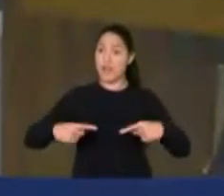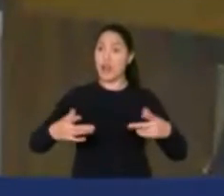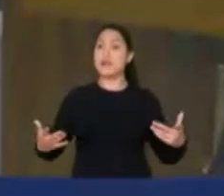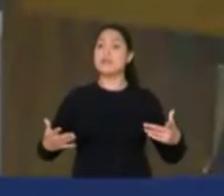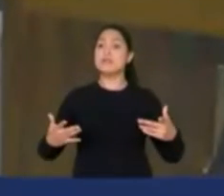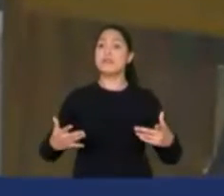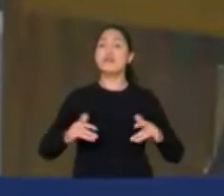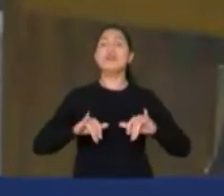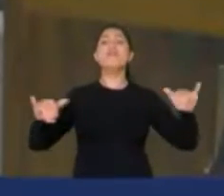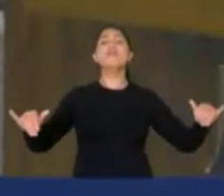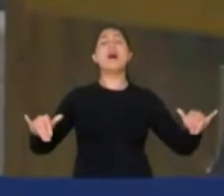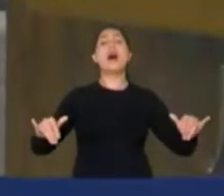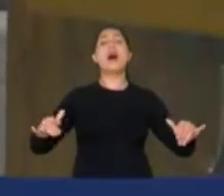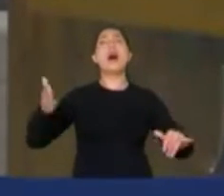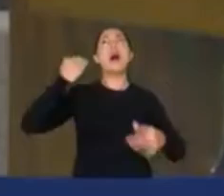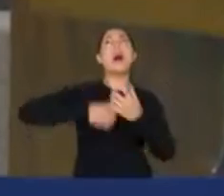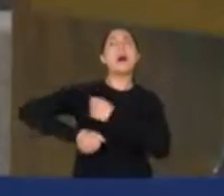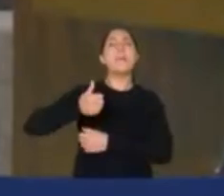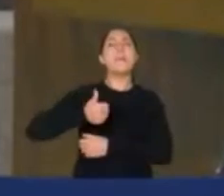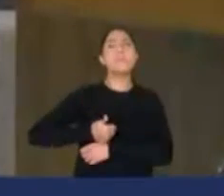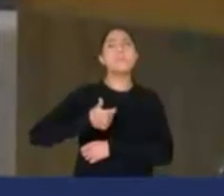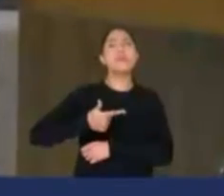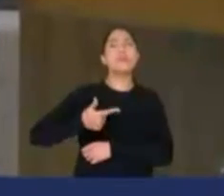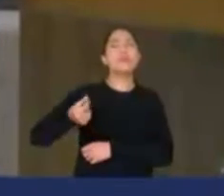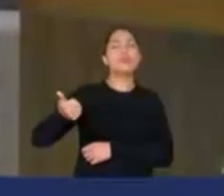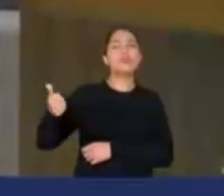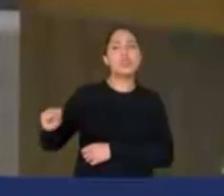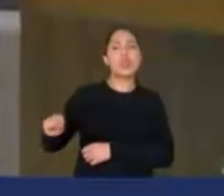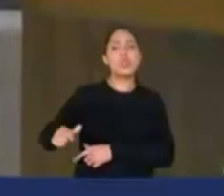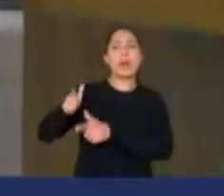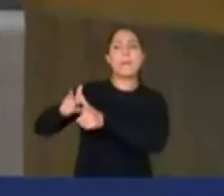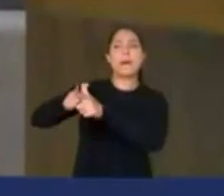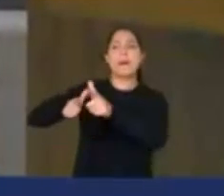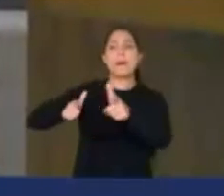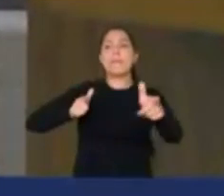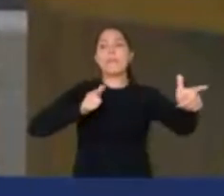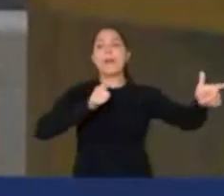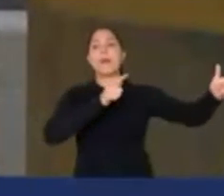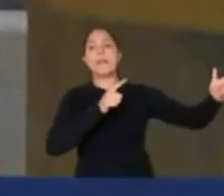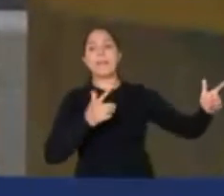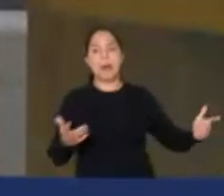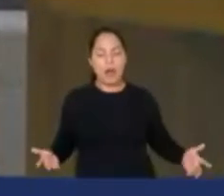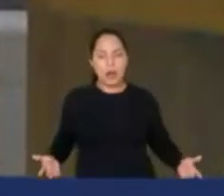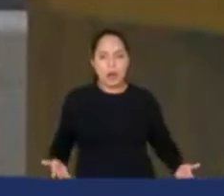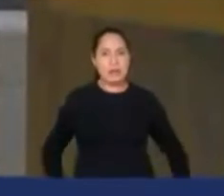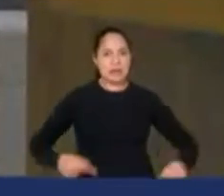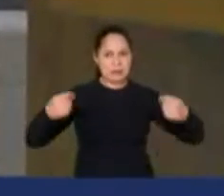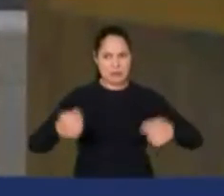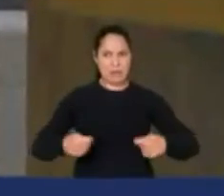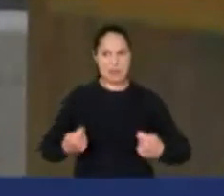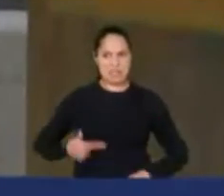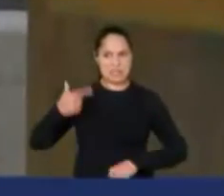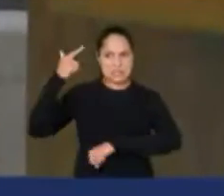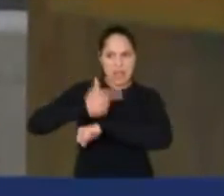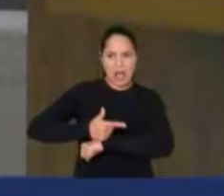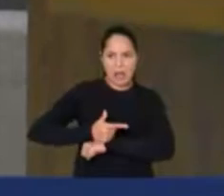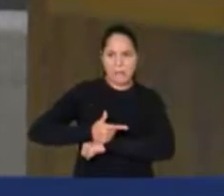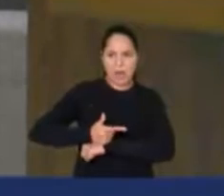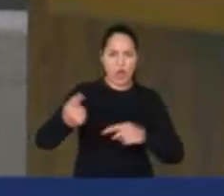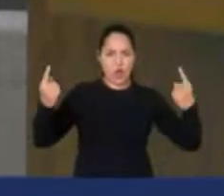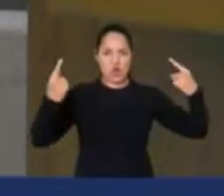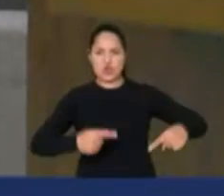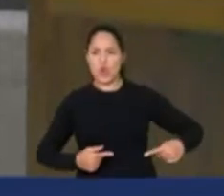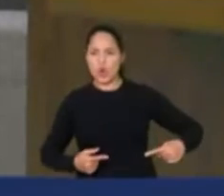tinha que metralhar a petralhada, que fala sistematicamente que tem que se armar para enfrentar a oposição.